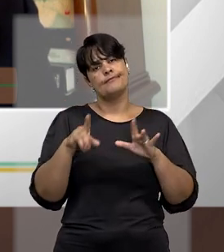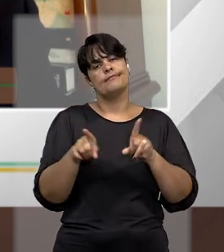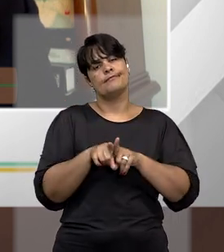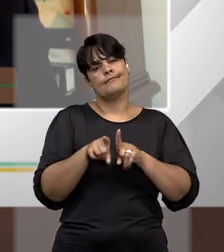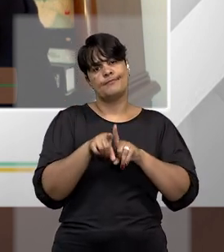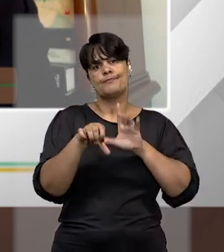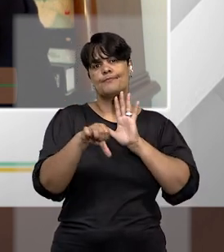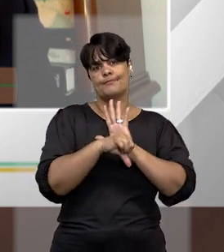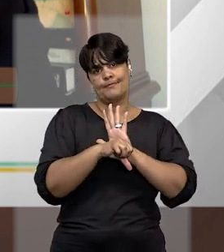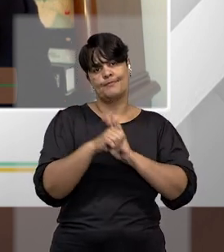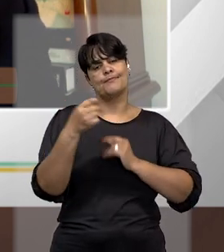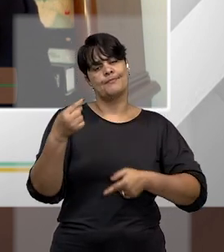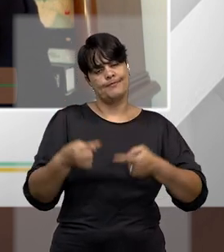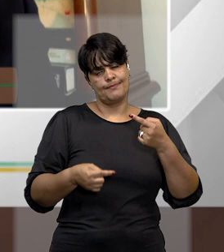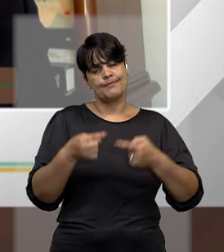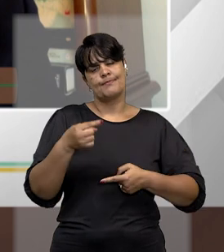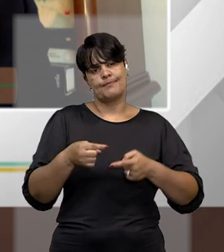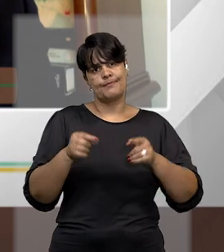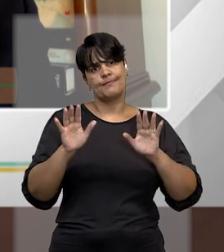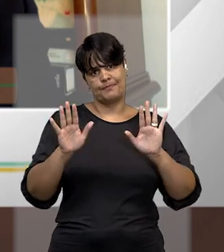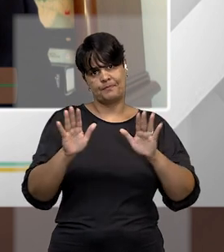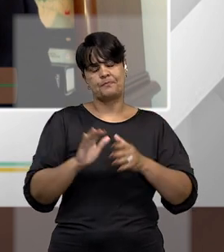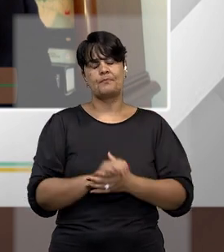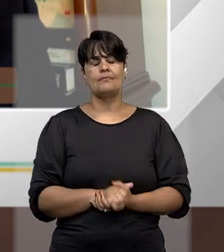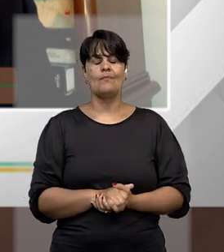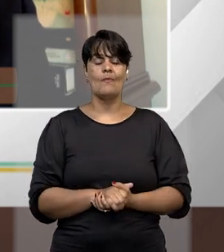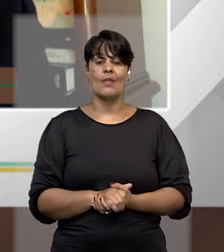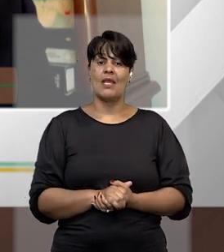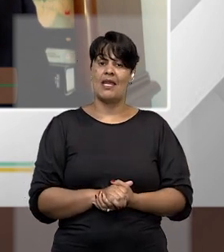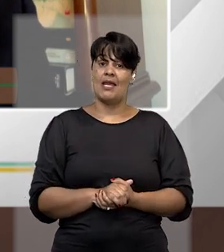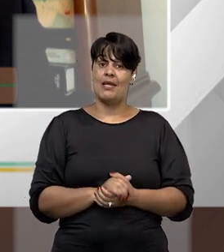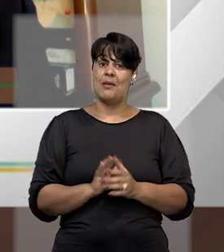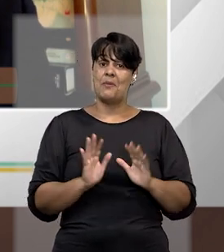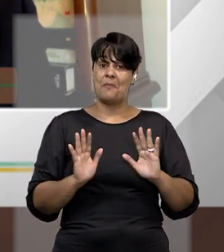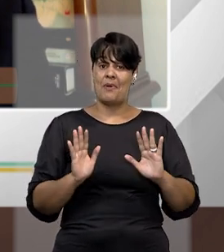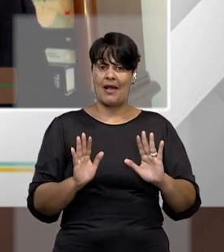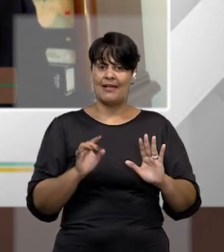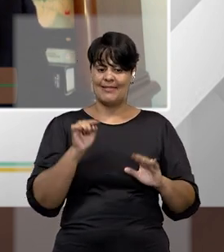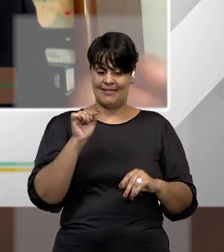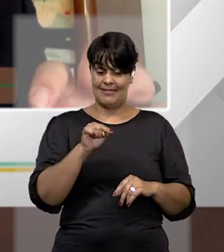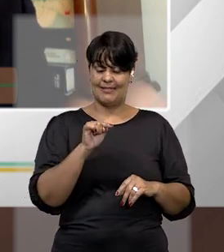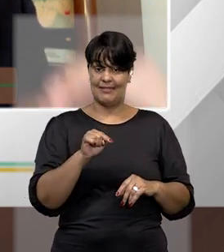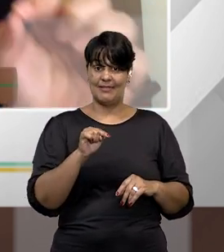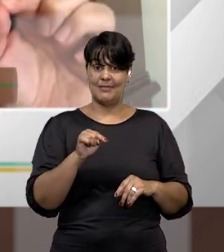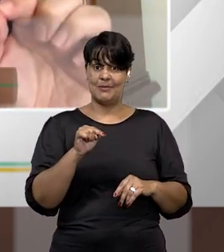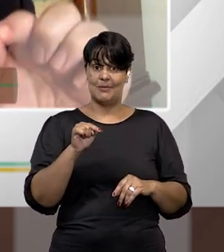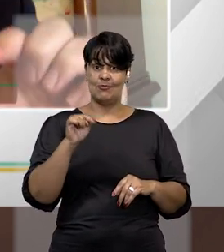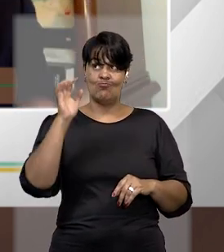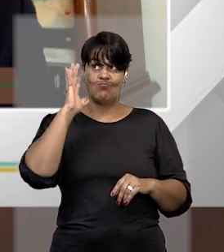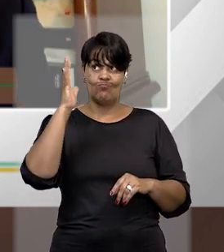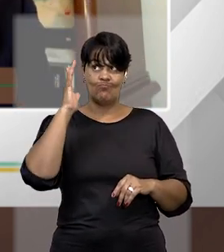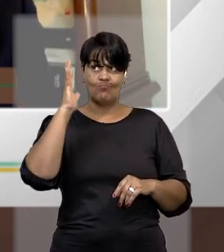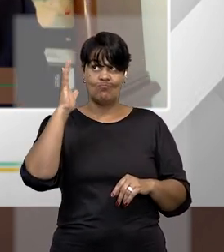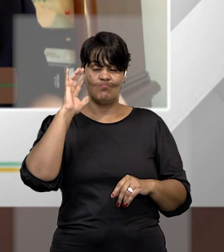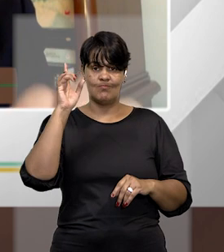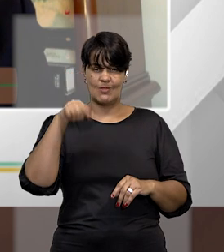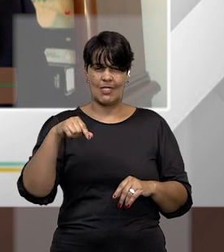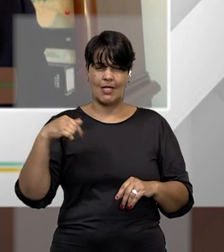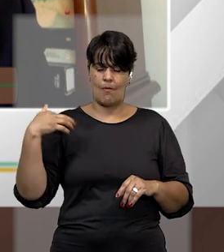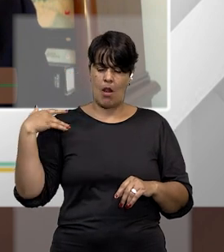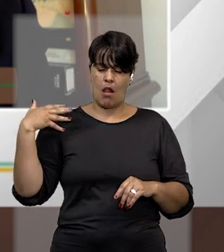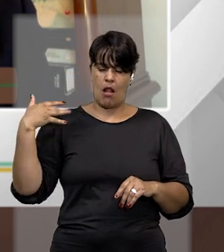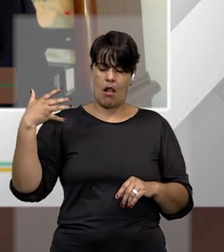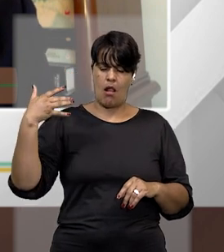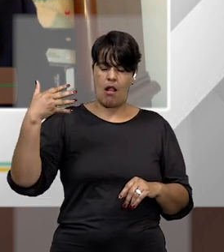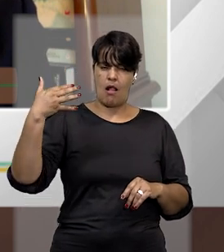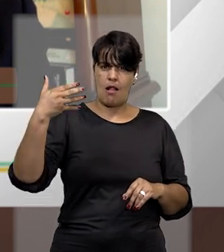mas a história do desenvolvimento dos crimes políticos, se nós repararmos bem, nós vamos